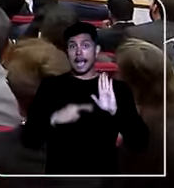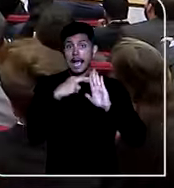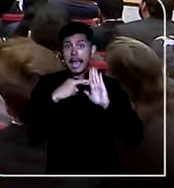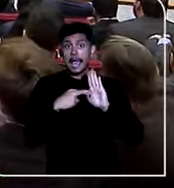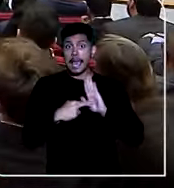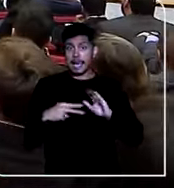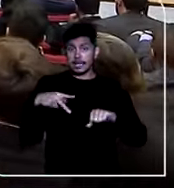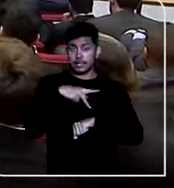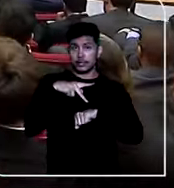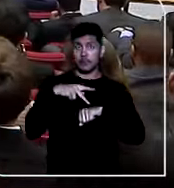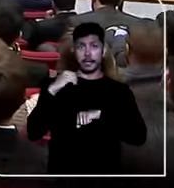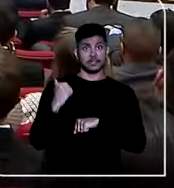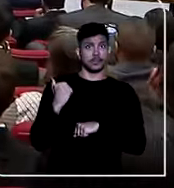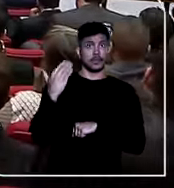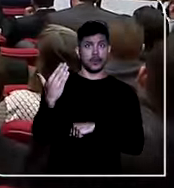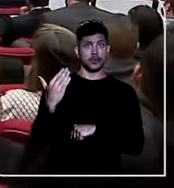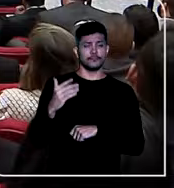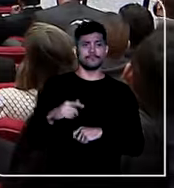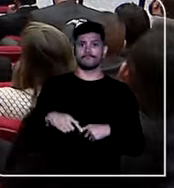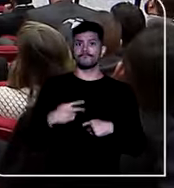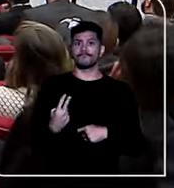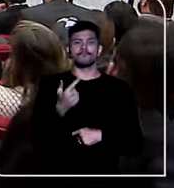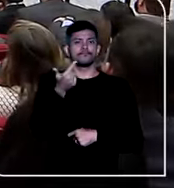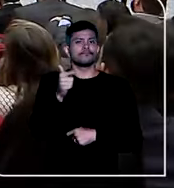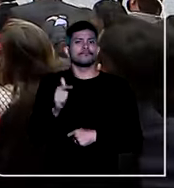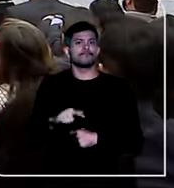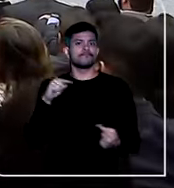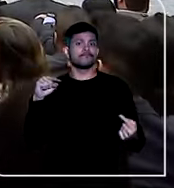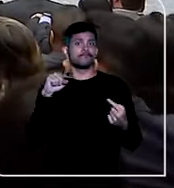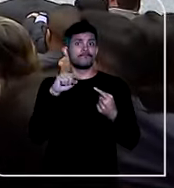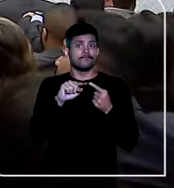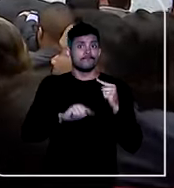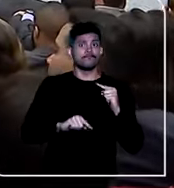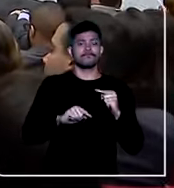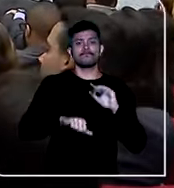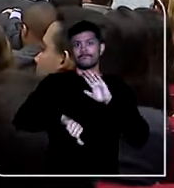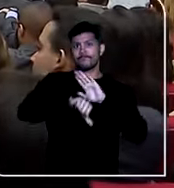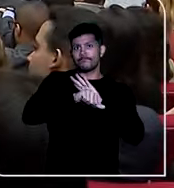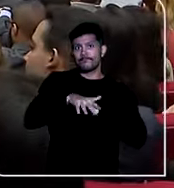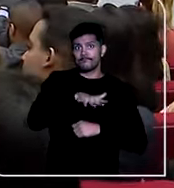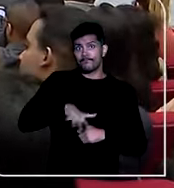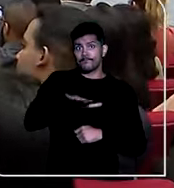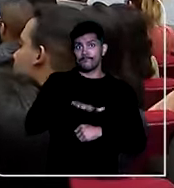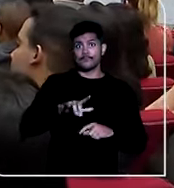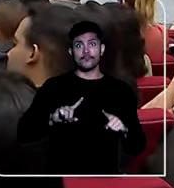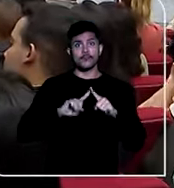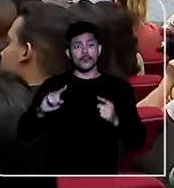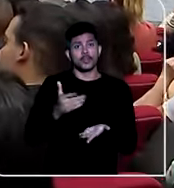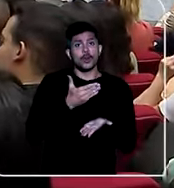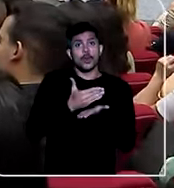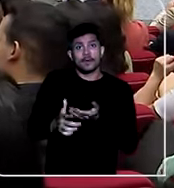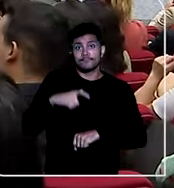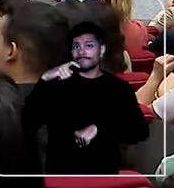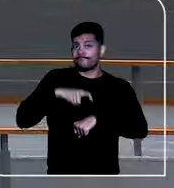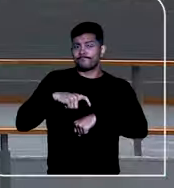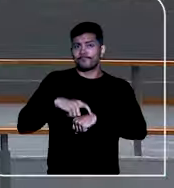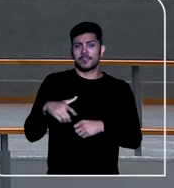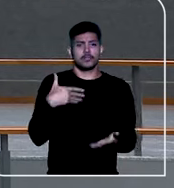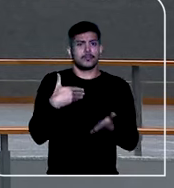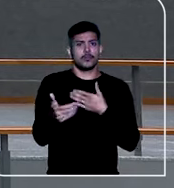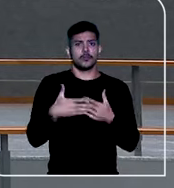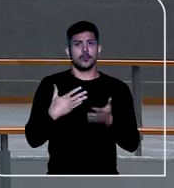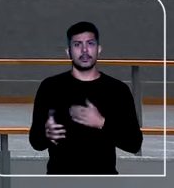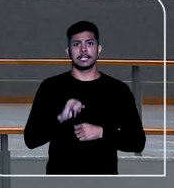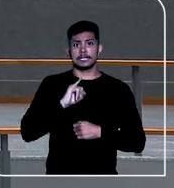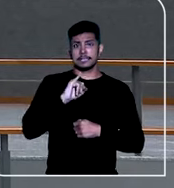cooperação internacional não têm natureza criminal e, portanto, possuem aplicação imediata, não